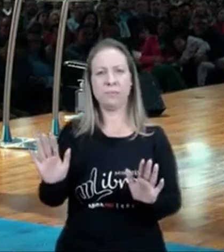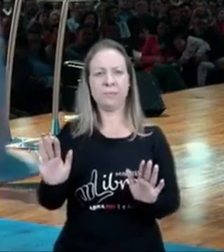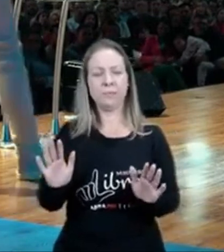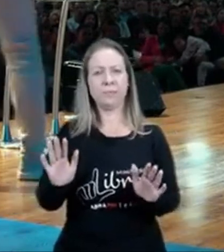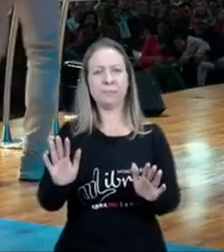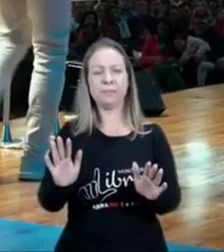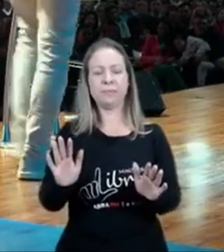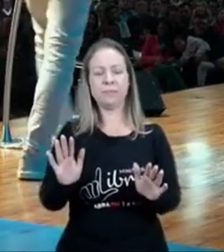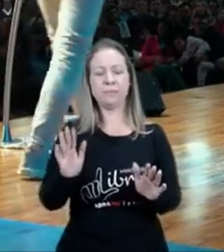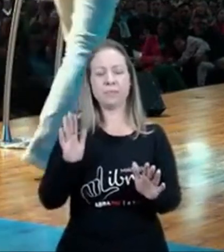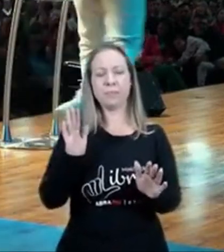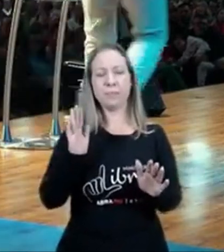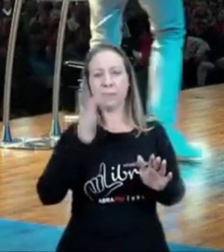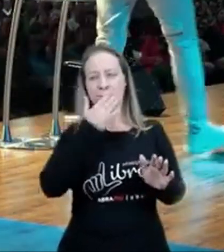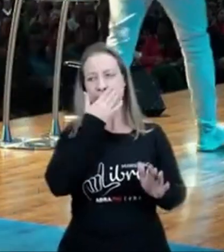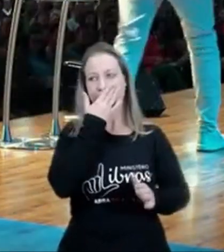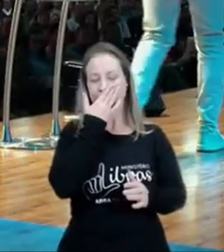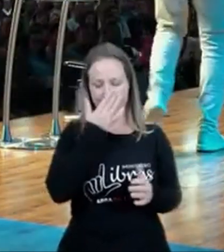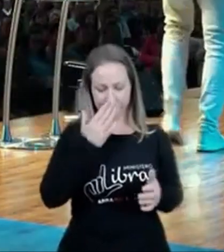sabe,